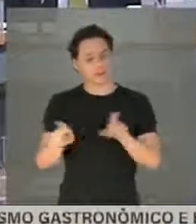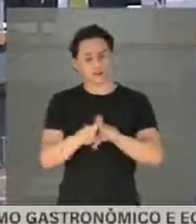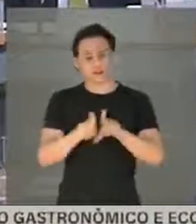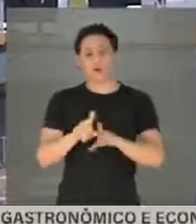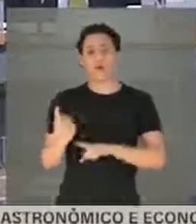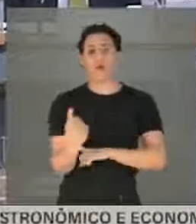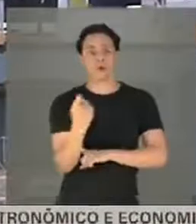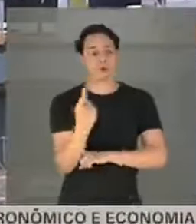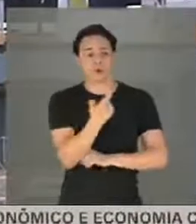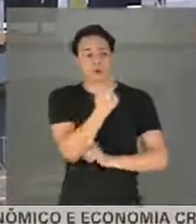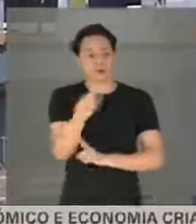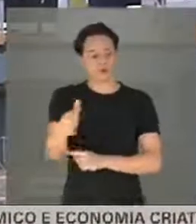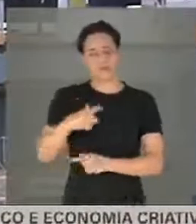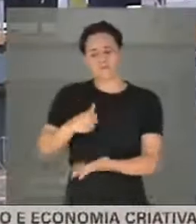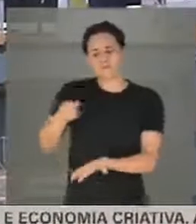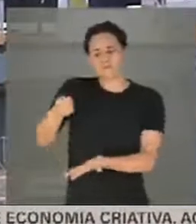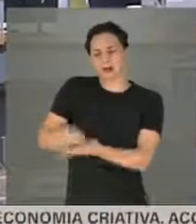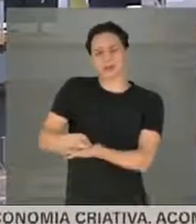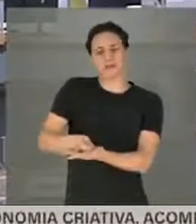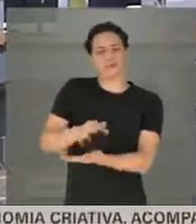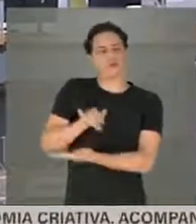inafiançáveis e imprescritíveis.